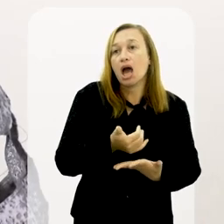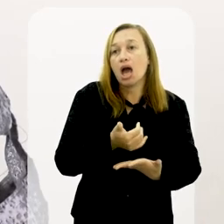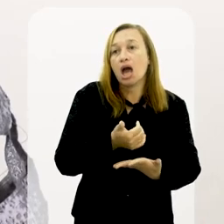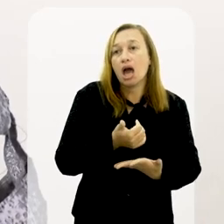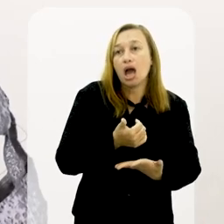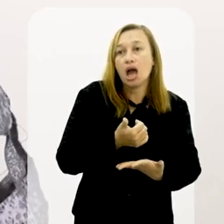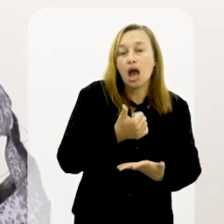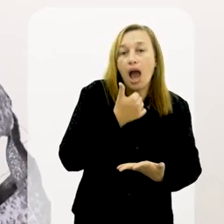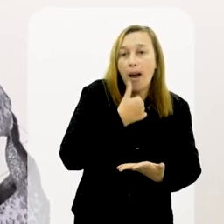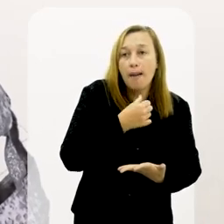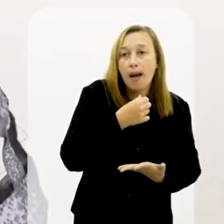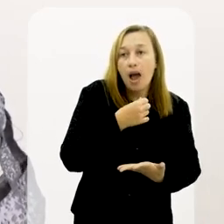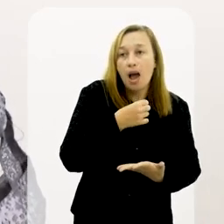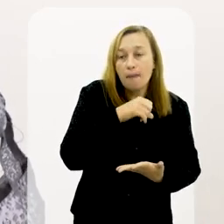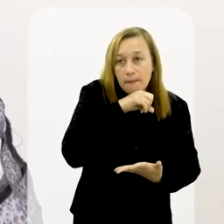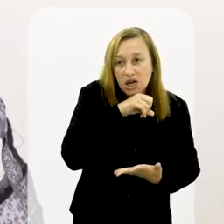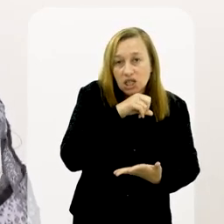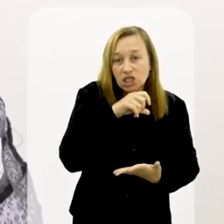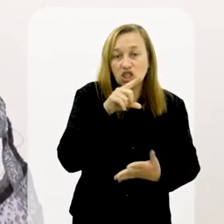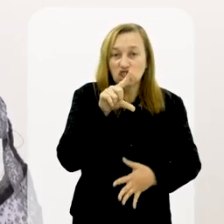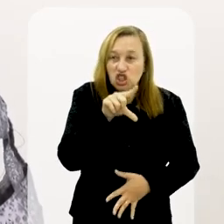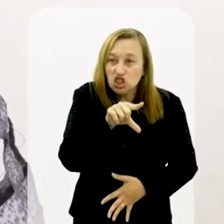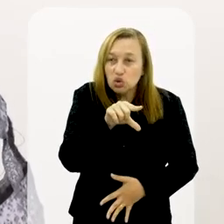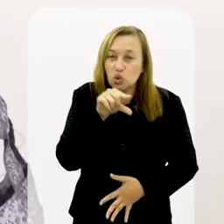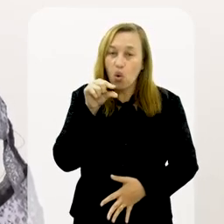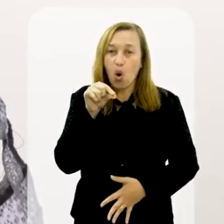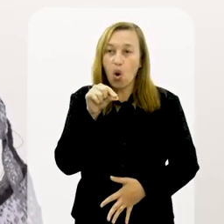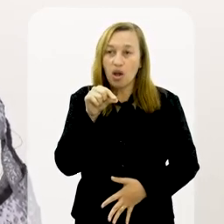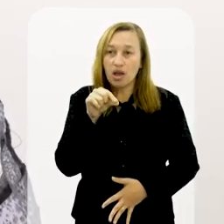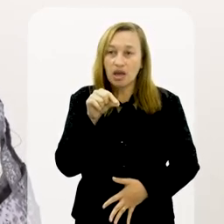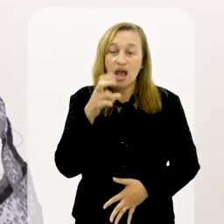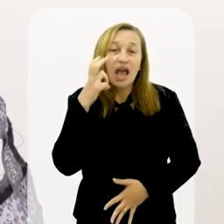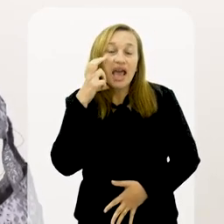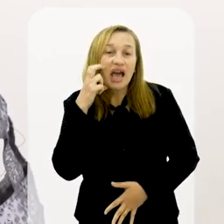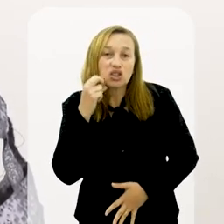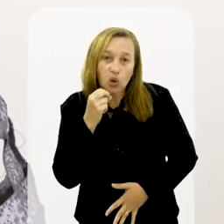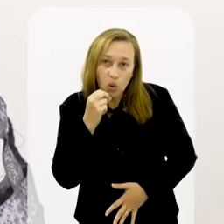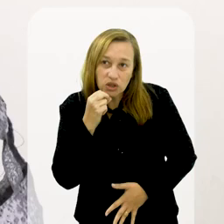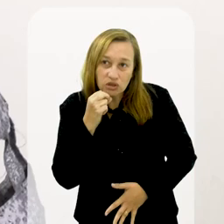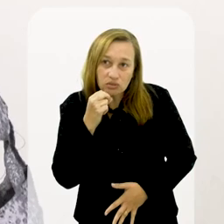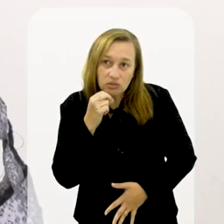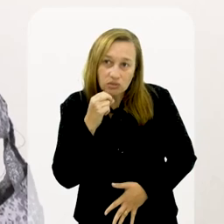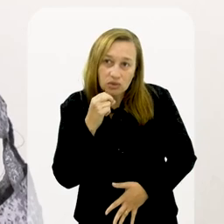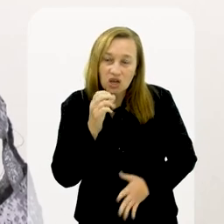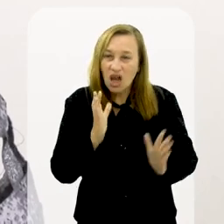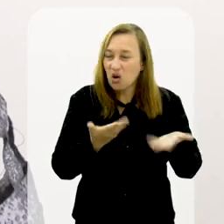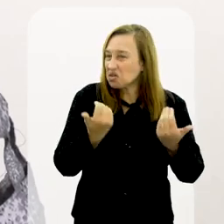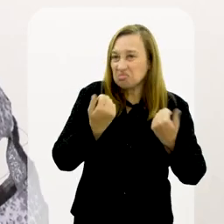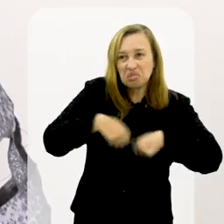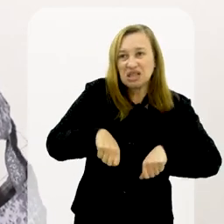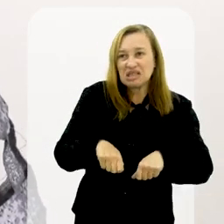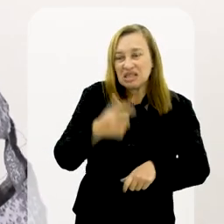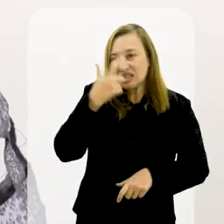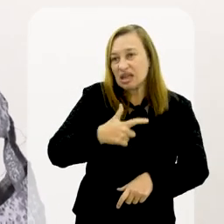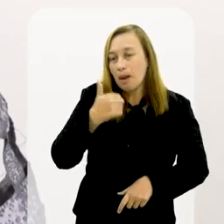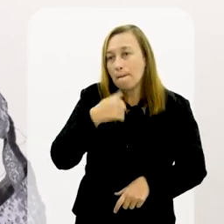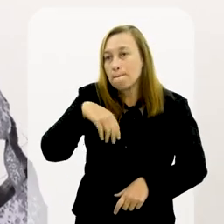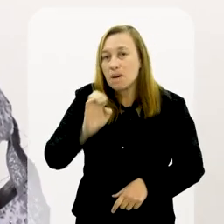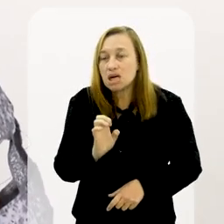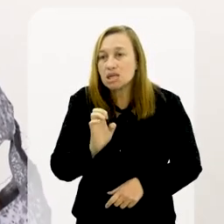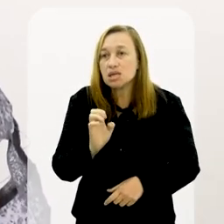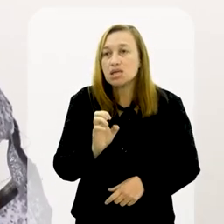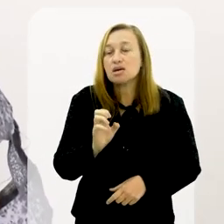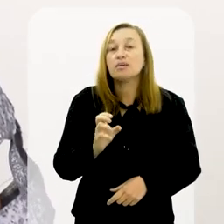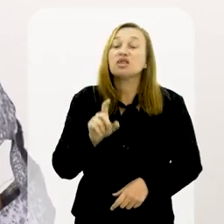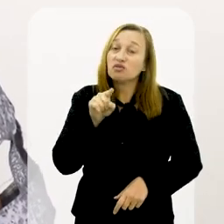A maternidade que você escolhe, que é a mãe do coração, que é aquelas pessoas que adotam, que agora não precisa ser mãe.